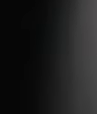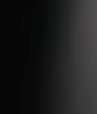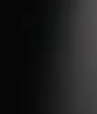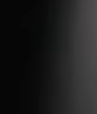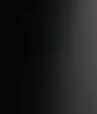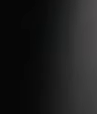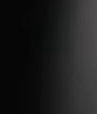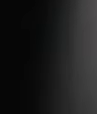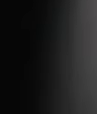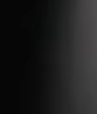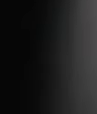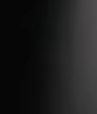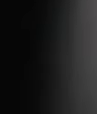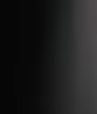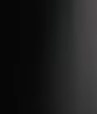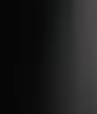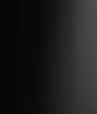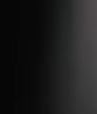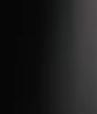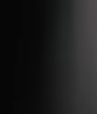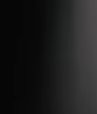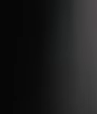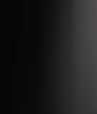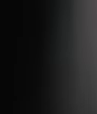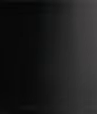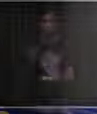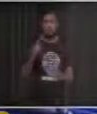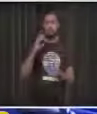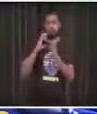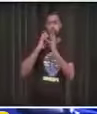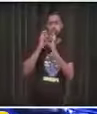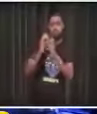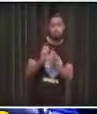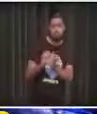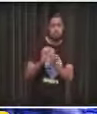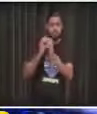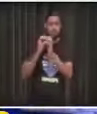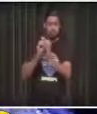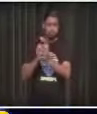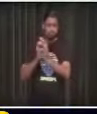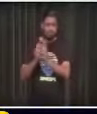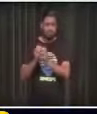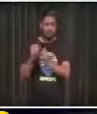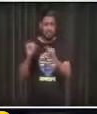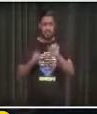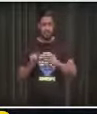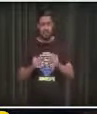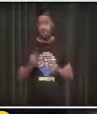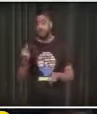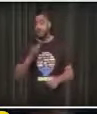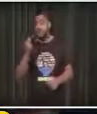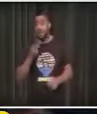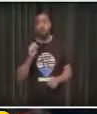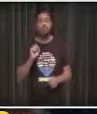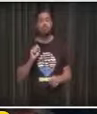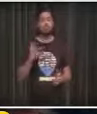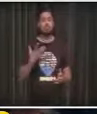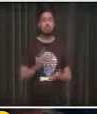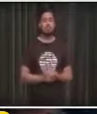pela compulsória reação da bioquímica do cérebro. Vai dizer que é um problema de